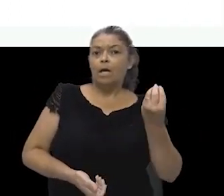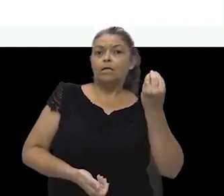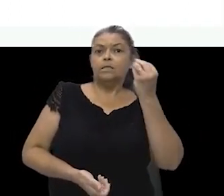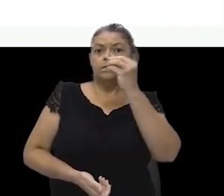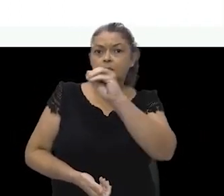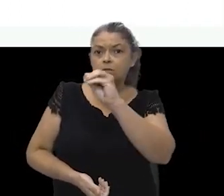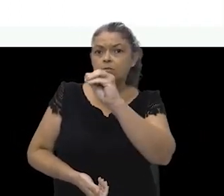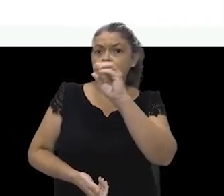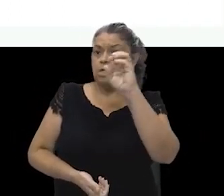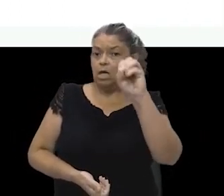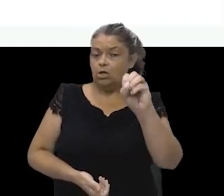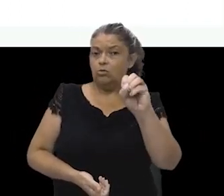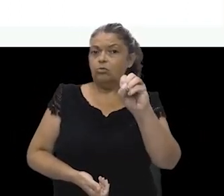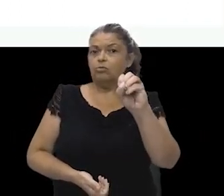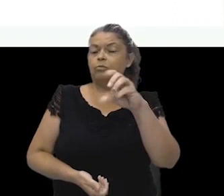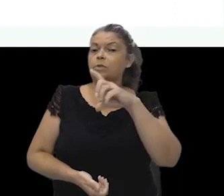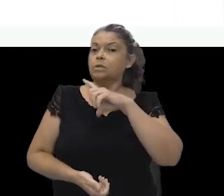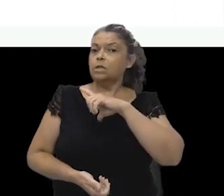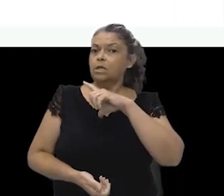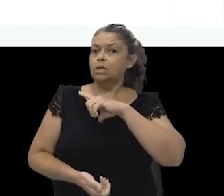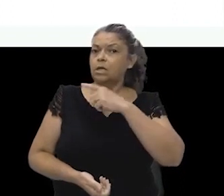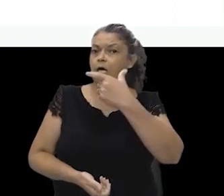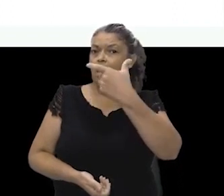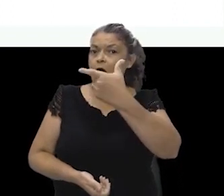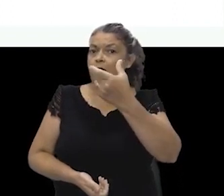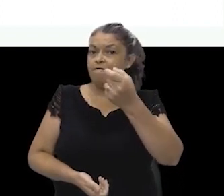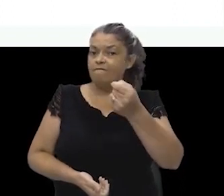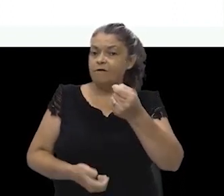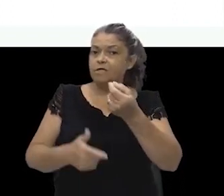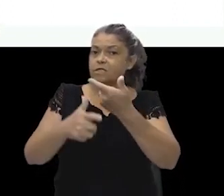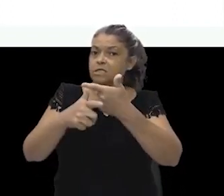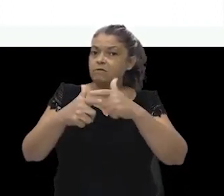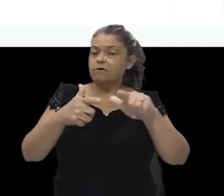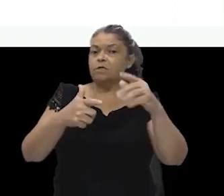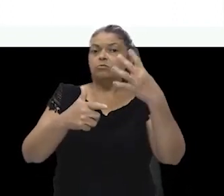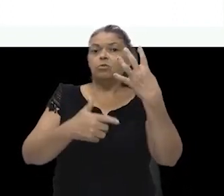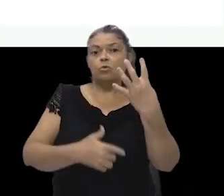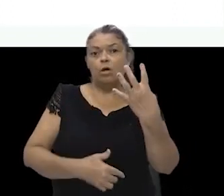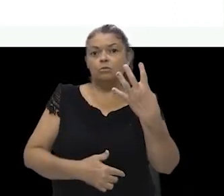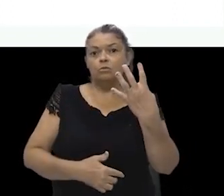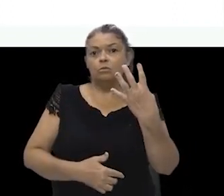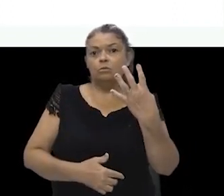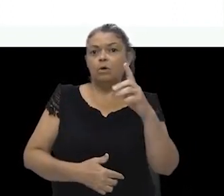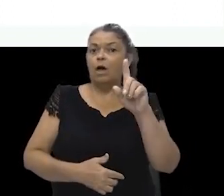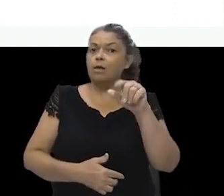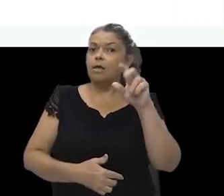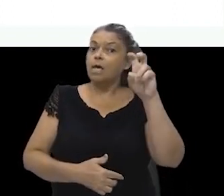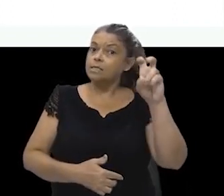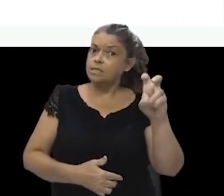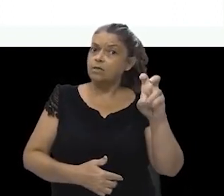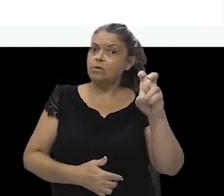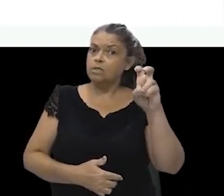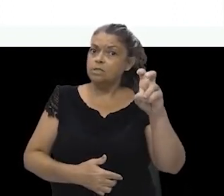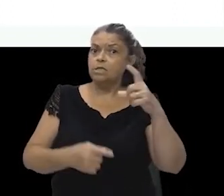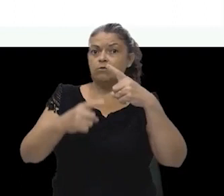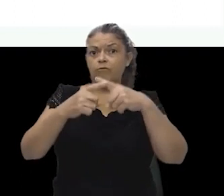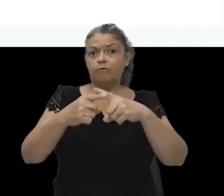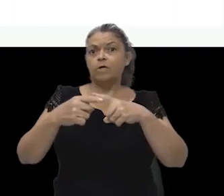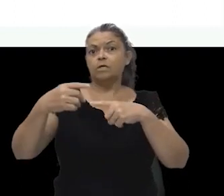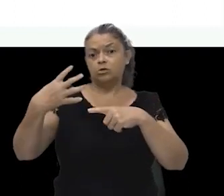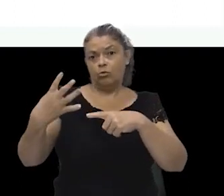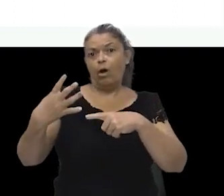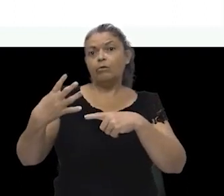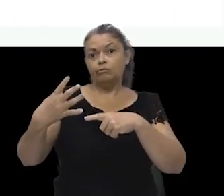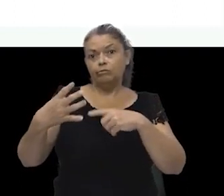0 aqui. E eu vou ter 20 dividido por 4. E isso vai dar 5. 5 vezes 4,